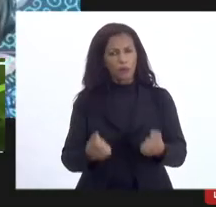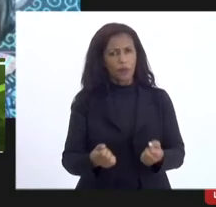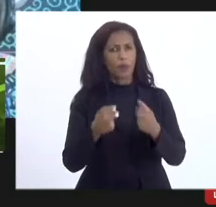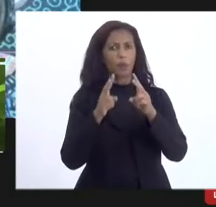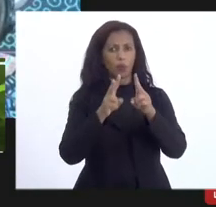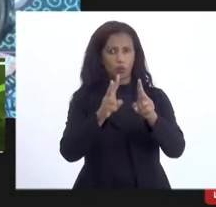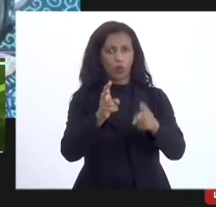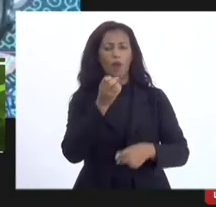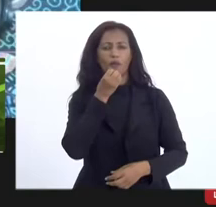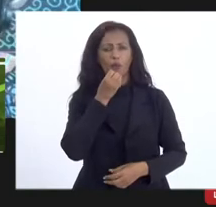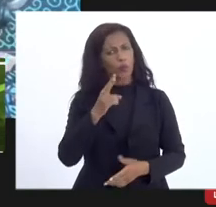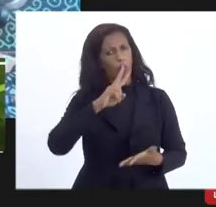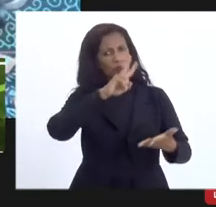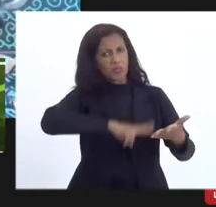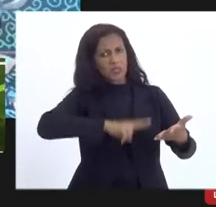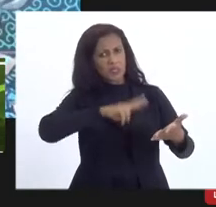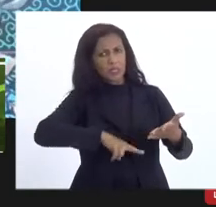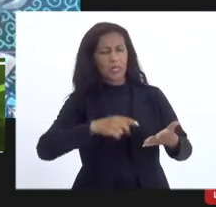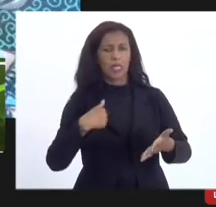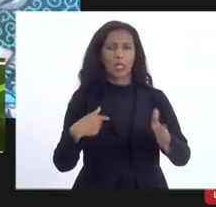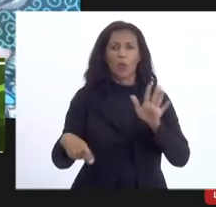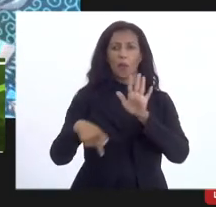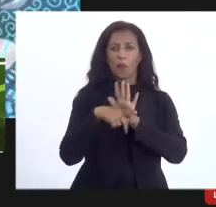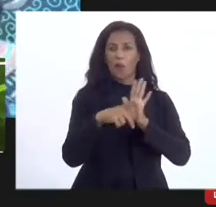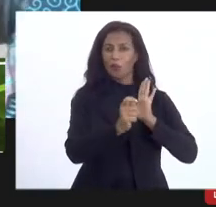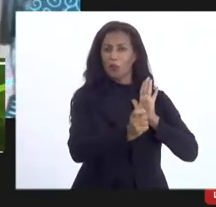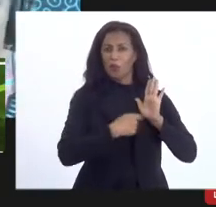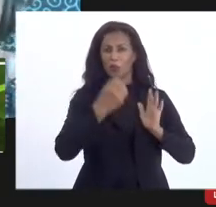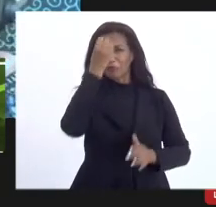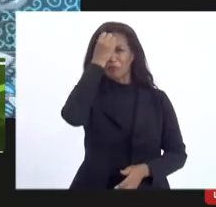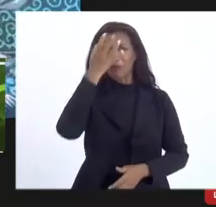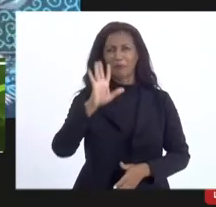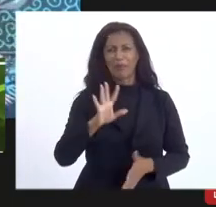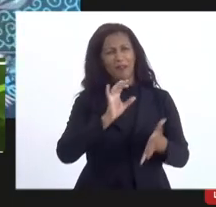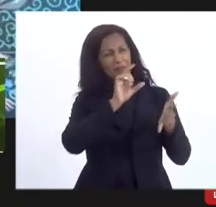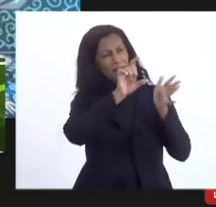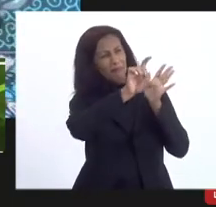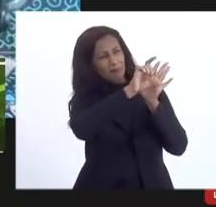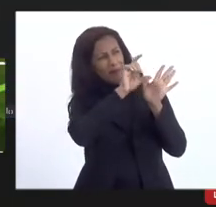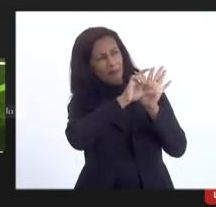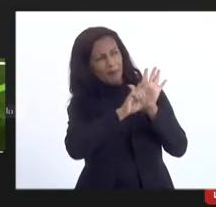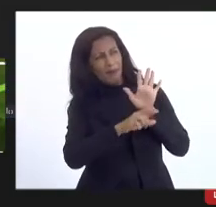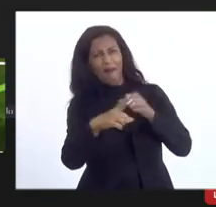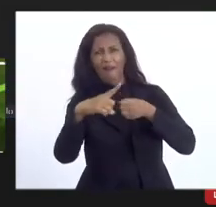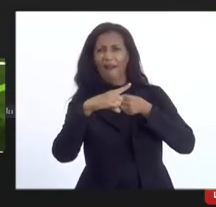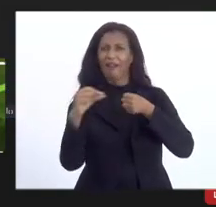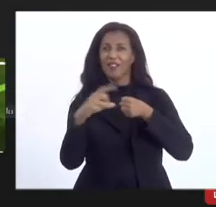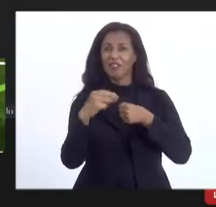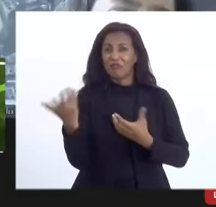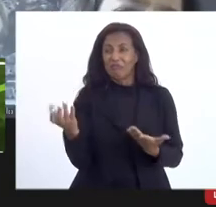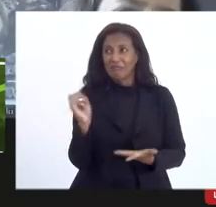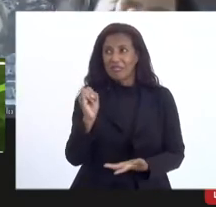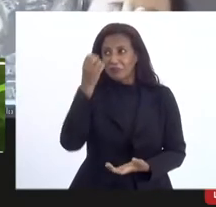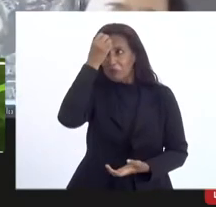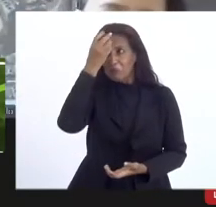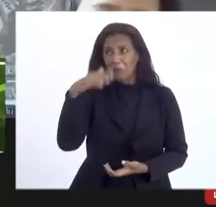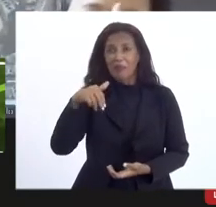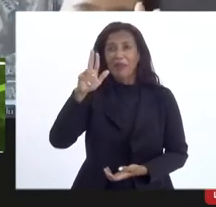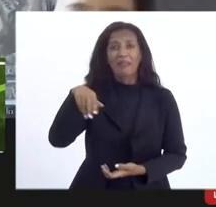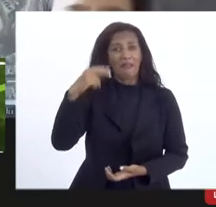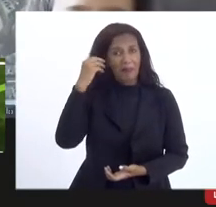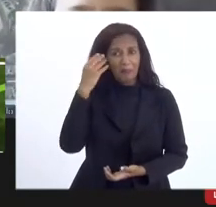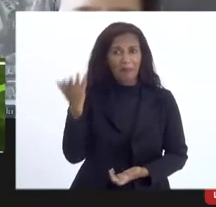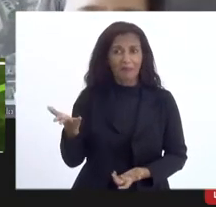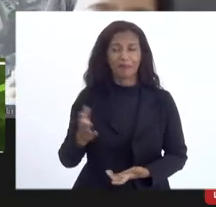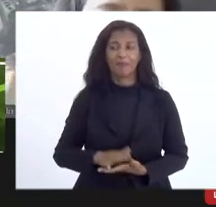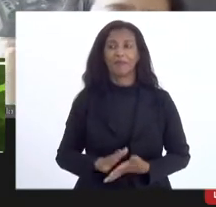foi muito bom você ler eu próprio que sou autor não me lembrava de alguns artigos então imagino se eu não me lembrava ninguém se lembrava